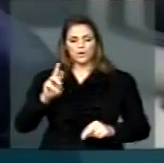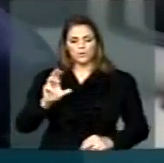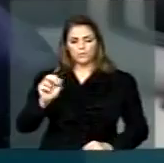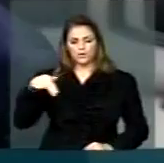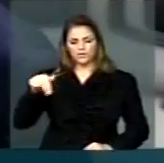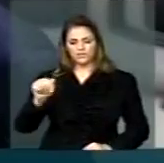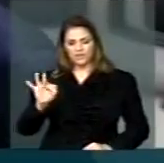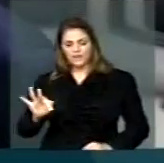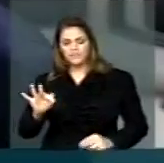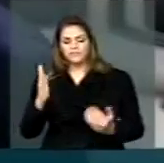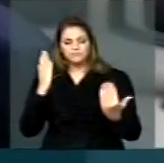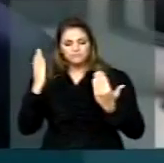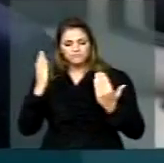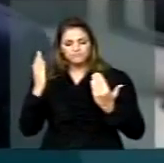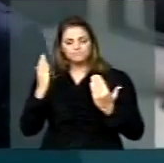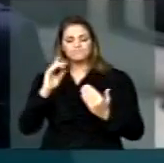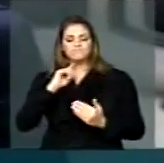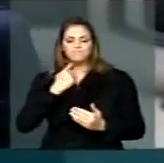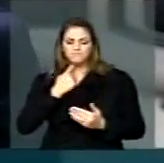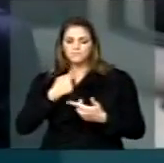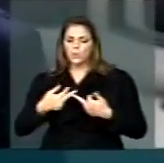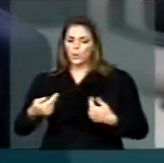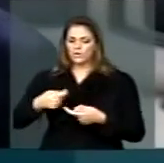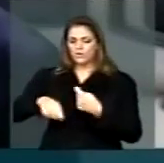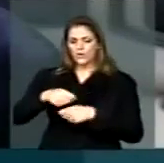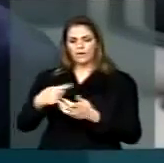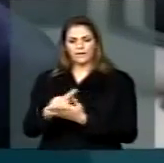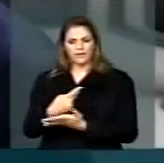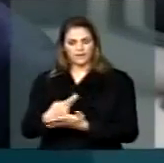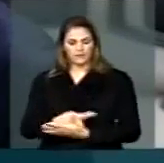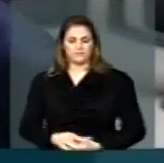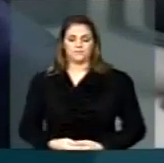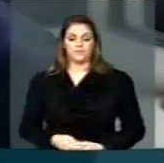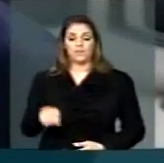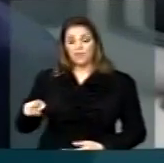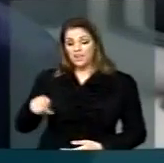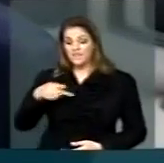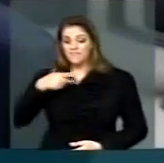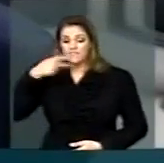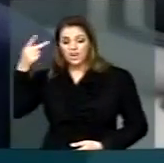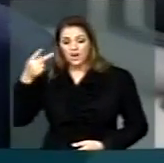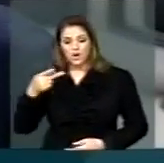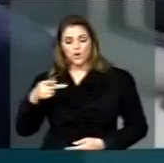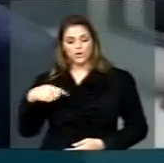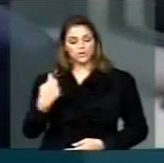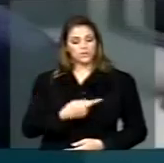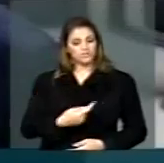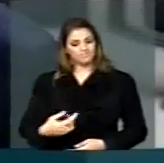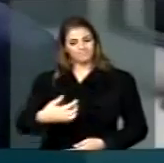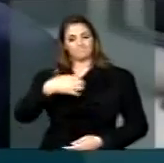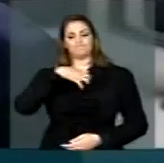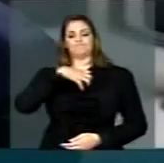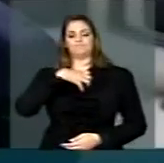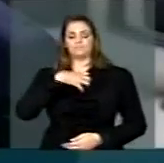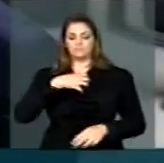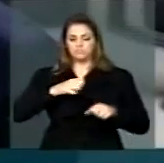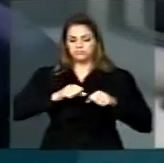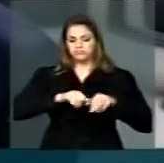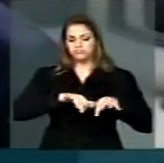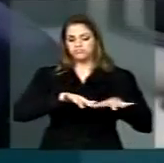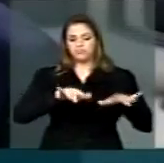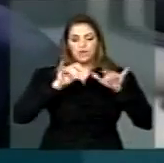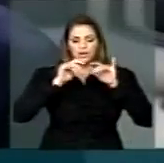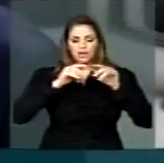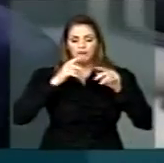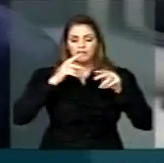indícios de irregularidades. E essa afirmação teve uma repercussão muito grande na nossa região do Vale do Rio Padre, no estado do Rio Grande do